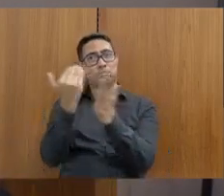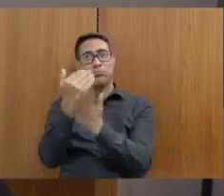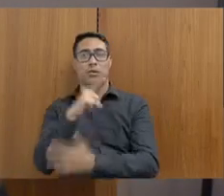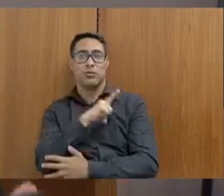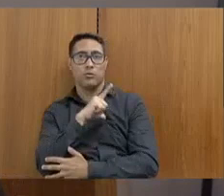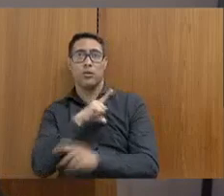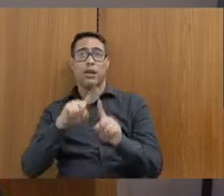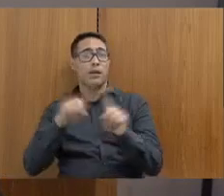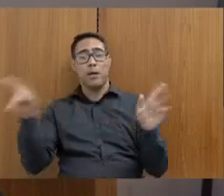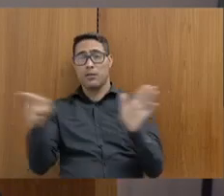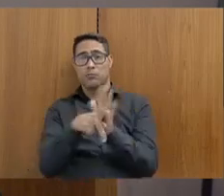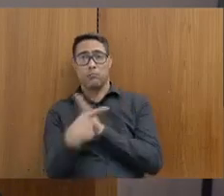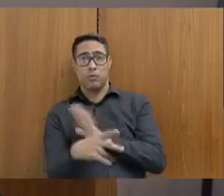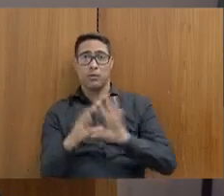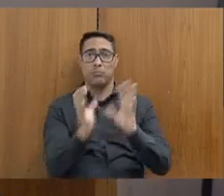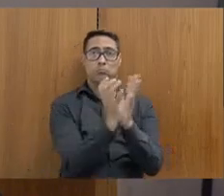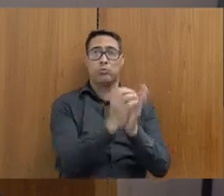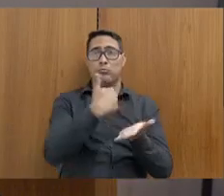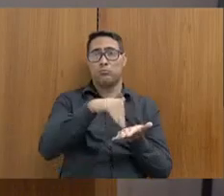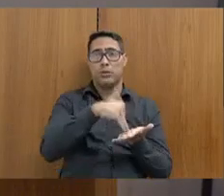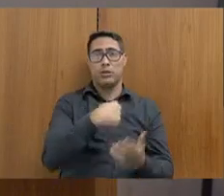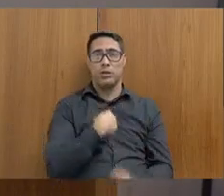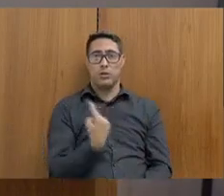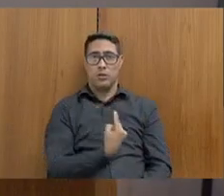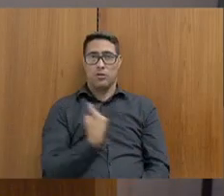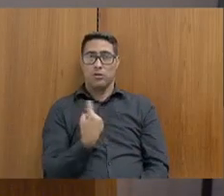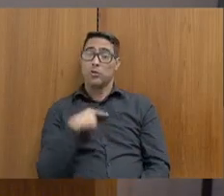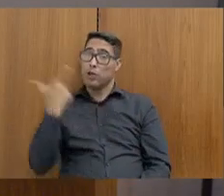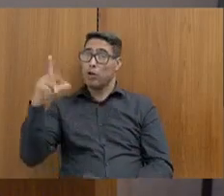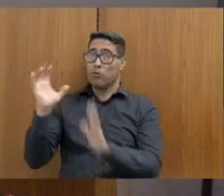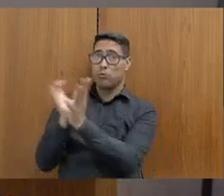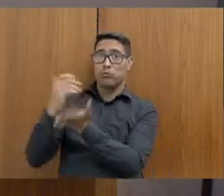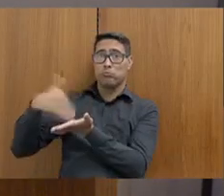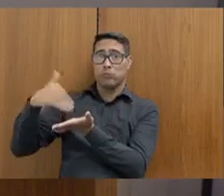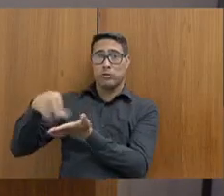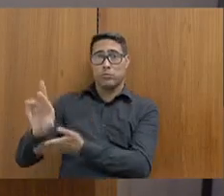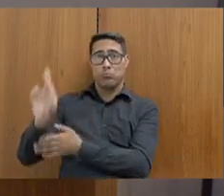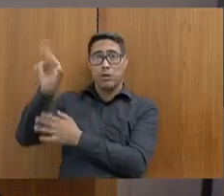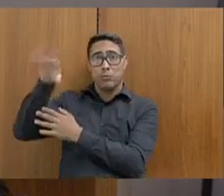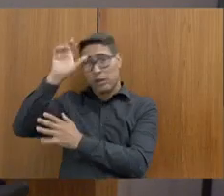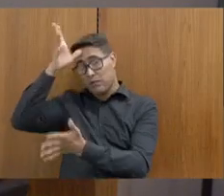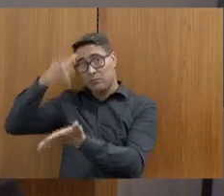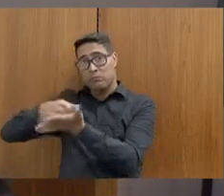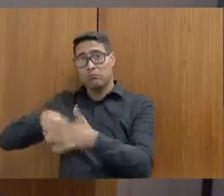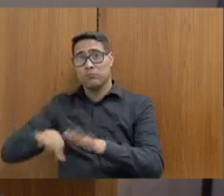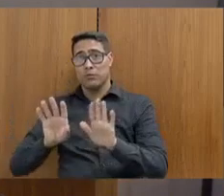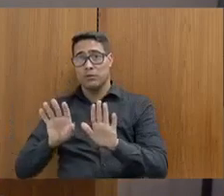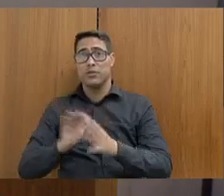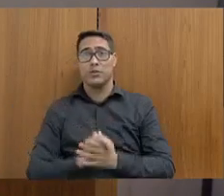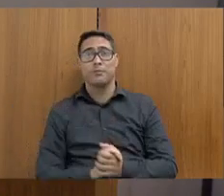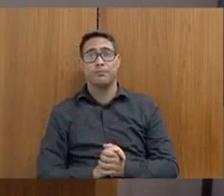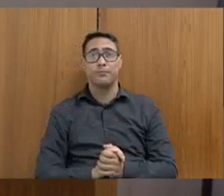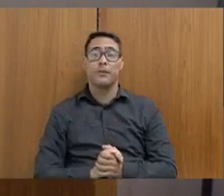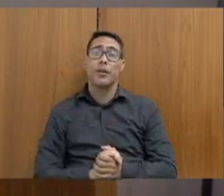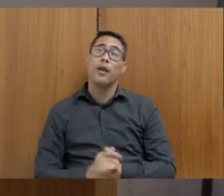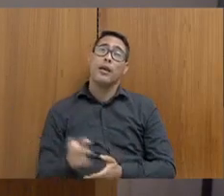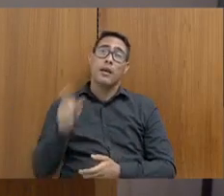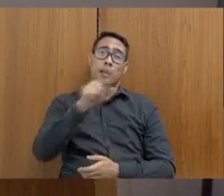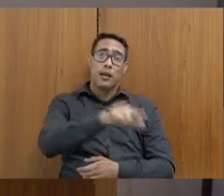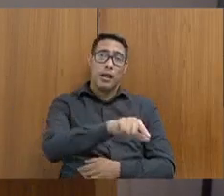discussões não partem da nossa secretaria. Então, existem secretarias específicas para isso. Com relação aos excedentes,